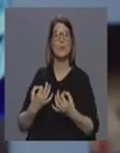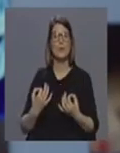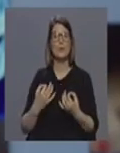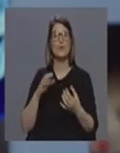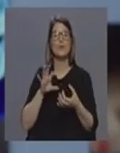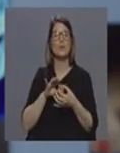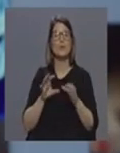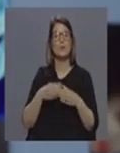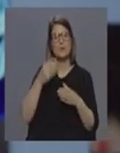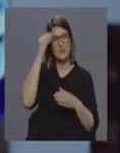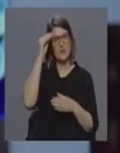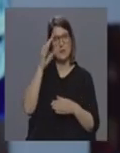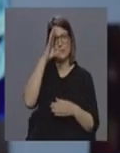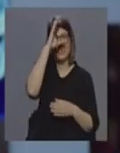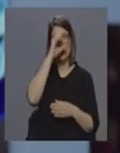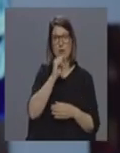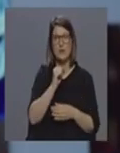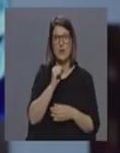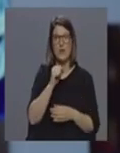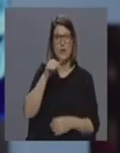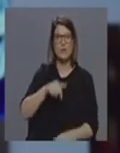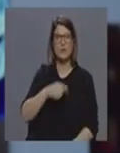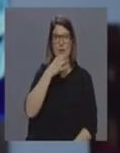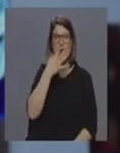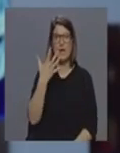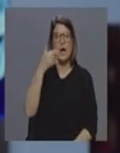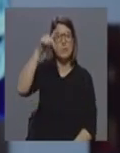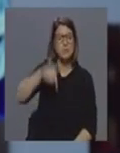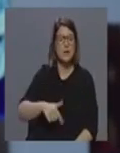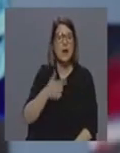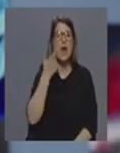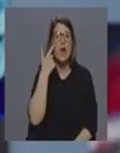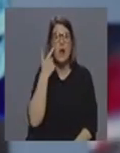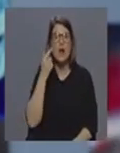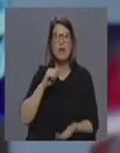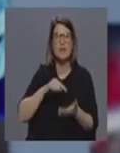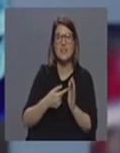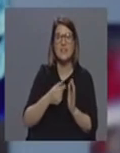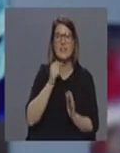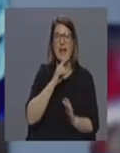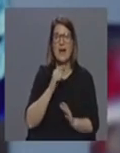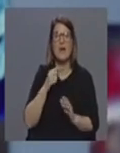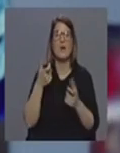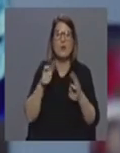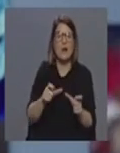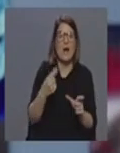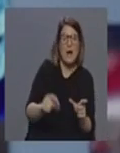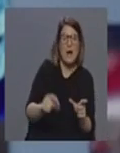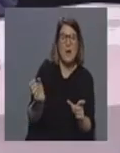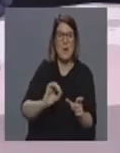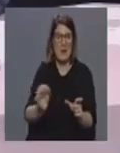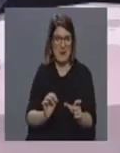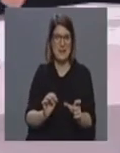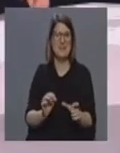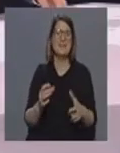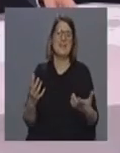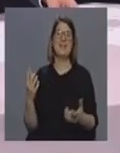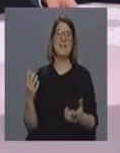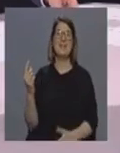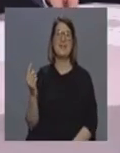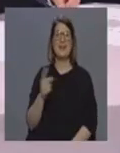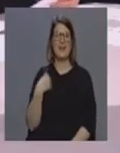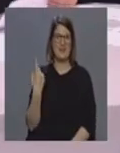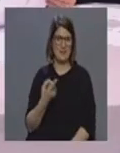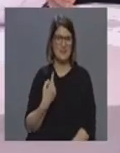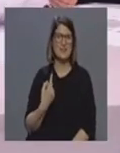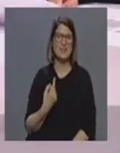Governo e portanto se calhar às tendas logo hoje de manhã já estavam a ver se havia controle ou não no aeroporto quer dizer nós entanto como foi dito durante